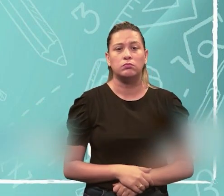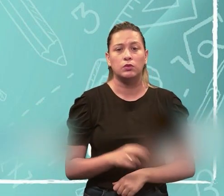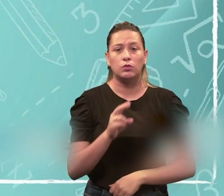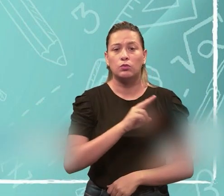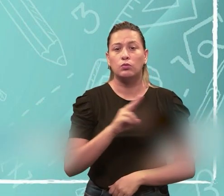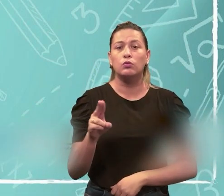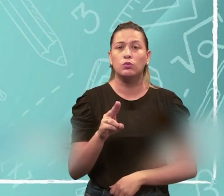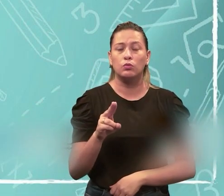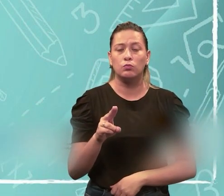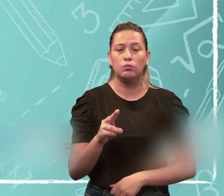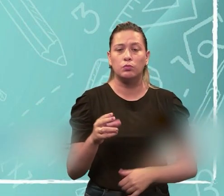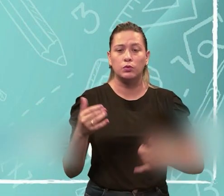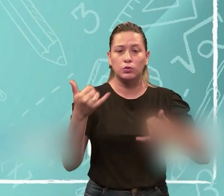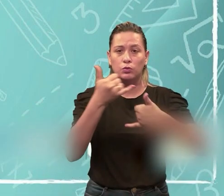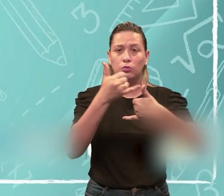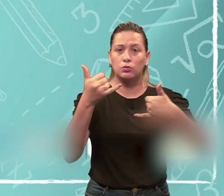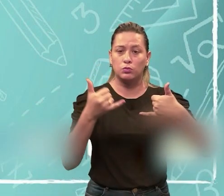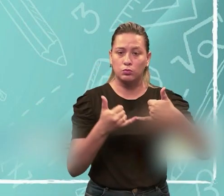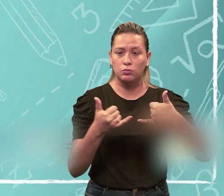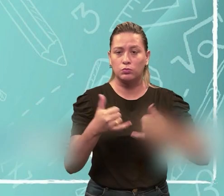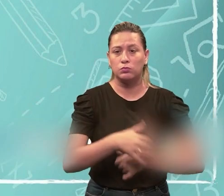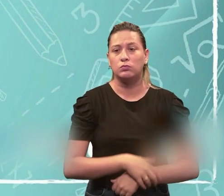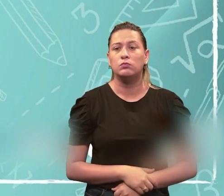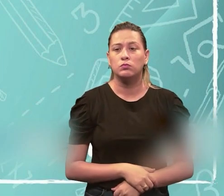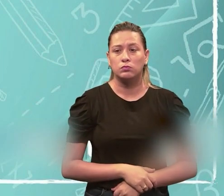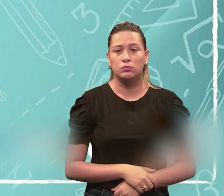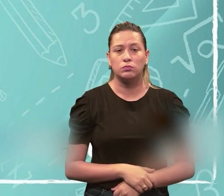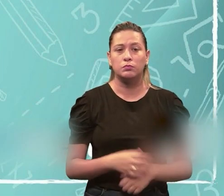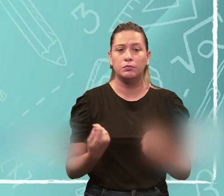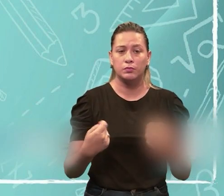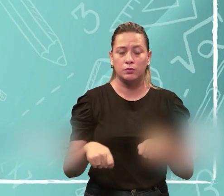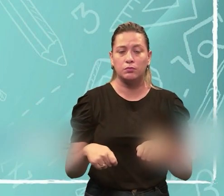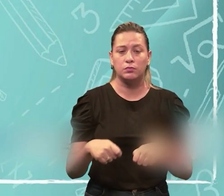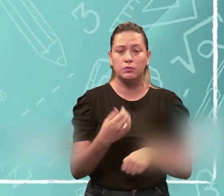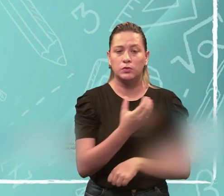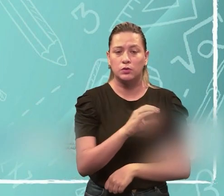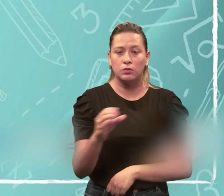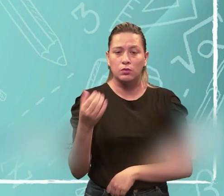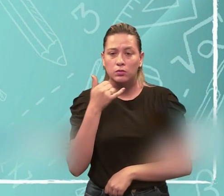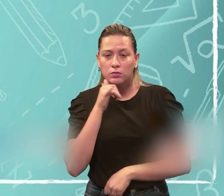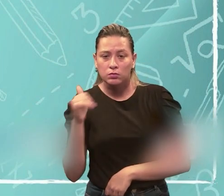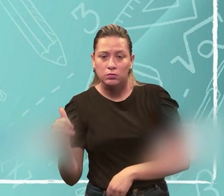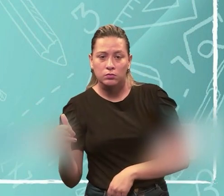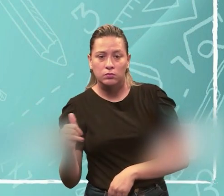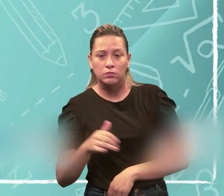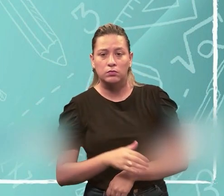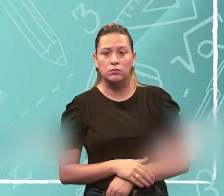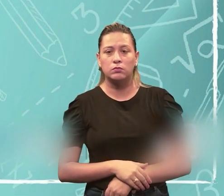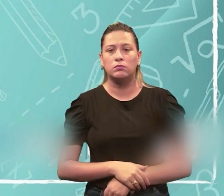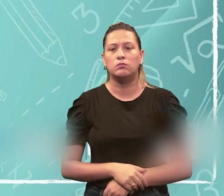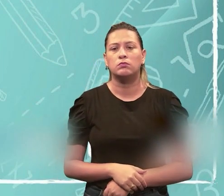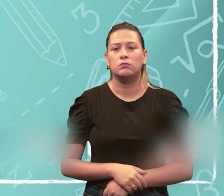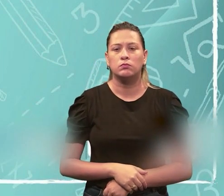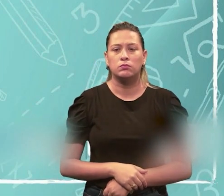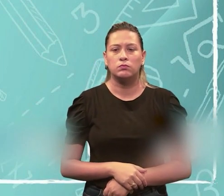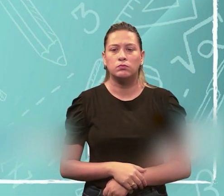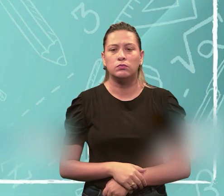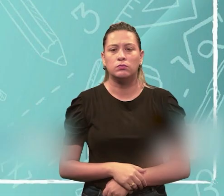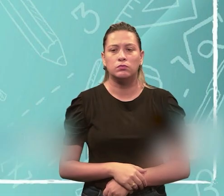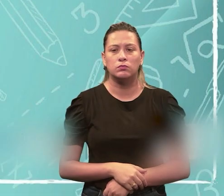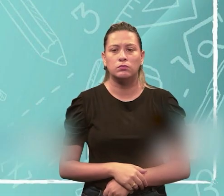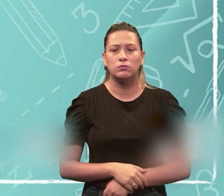comumente chamado de curto circuito, tá? Um curto circuito permite a corrente elétrica ultrapassar algumas ou todas as